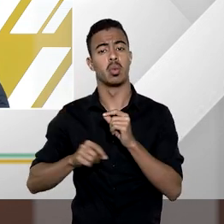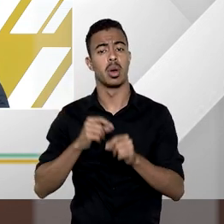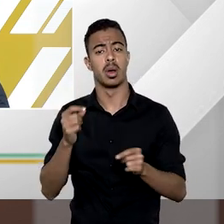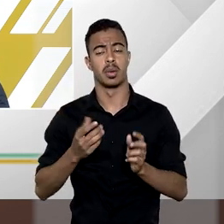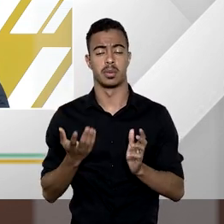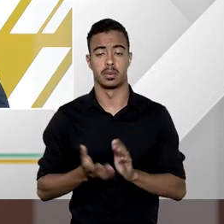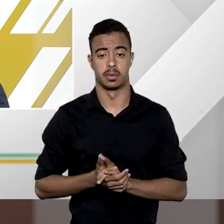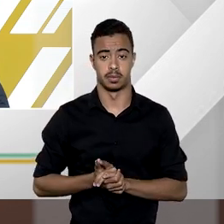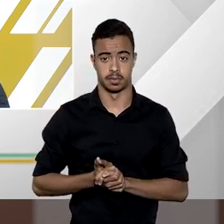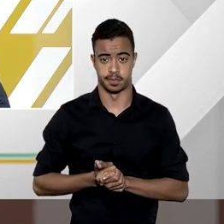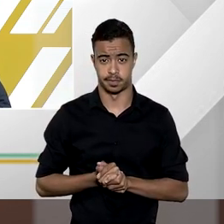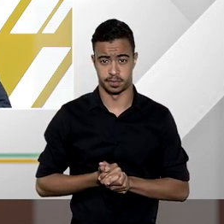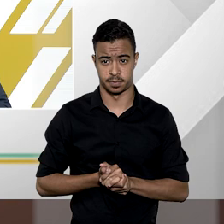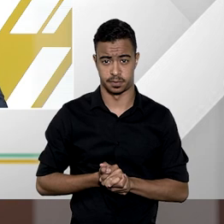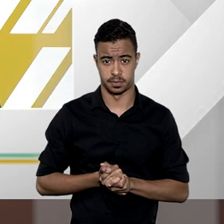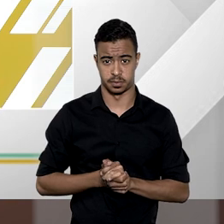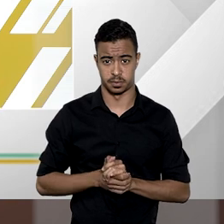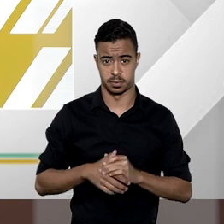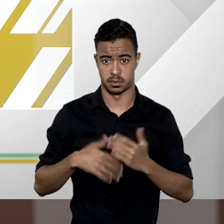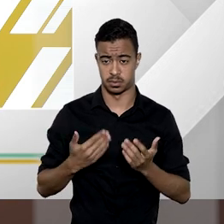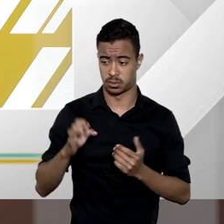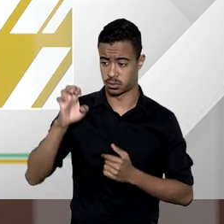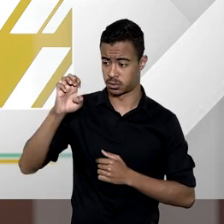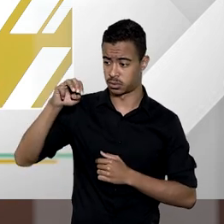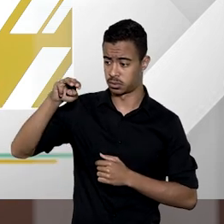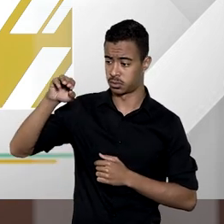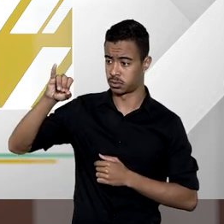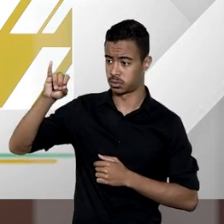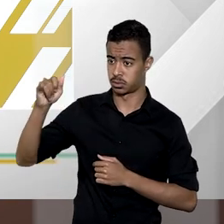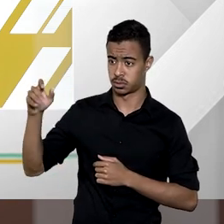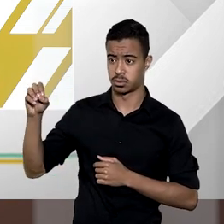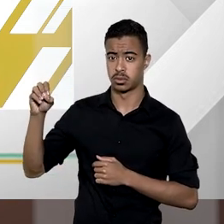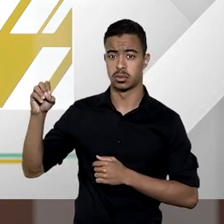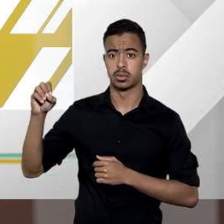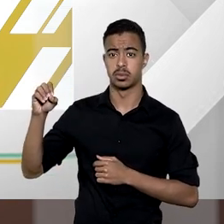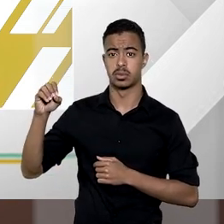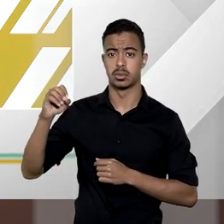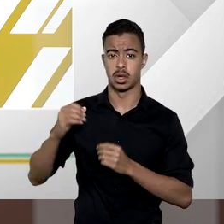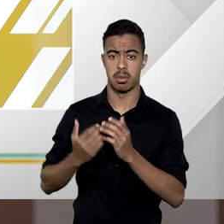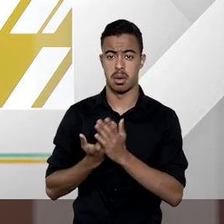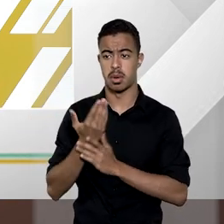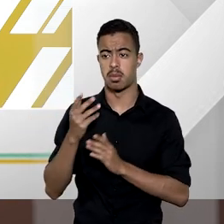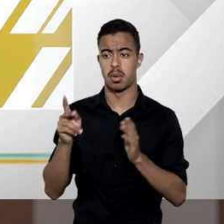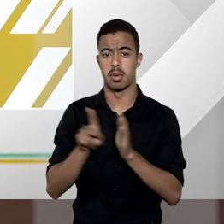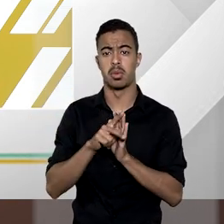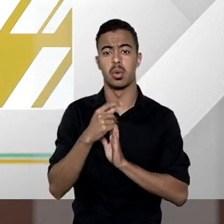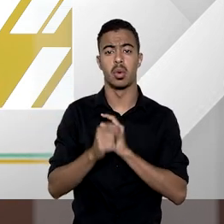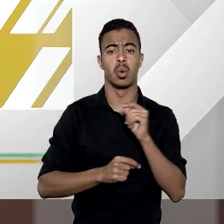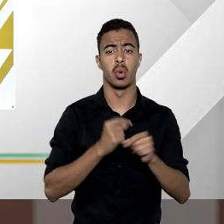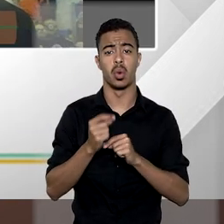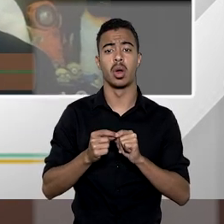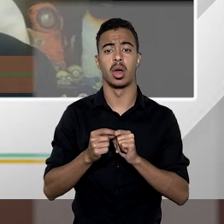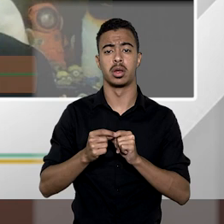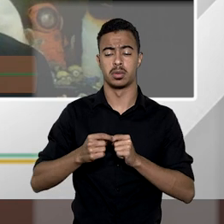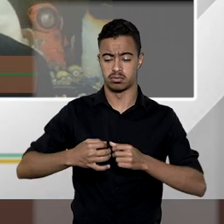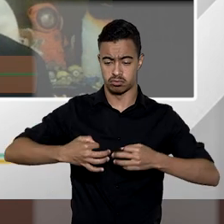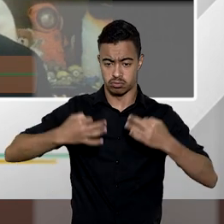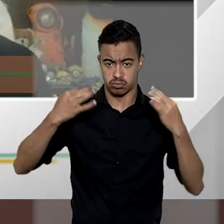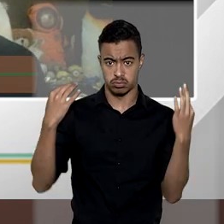muito bem a emissão na posse significa exatamente a